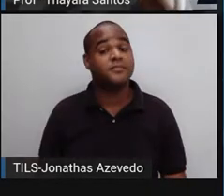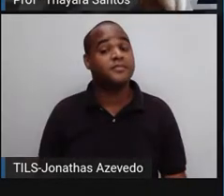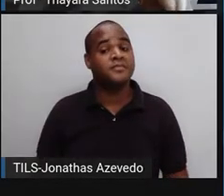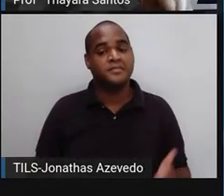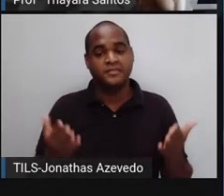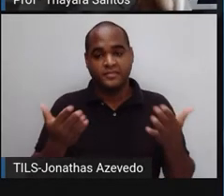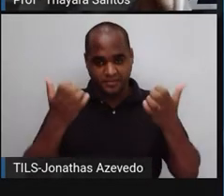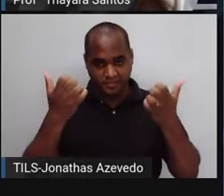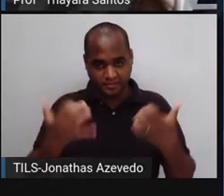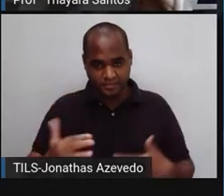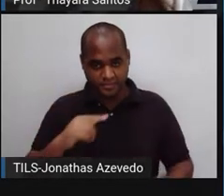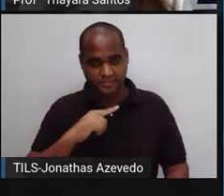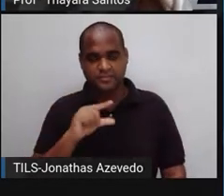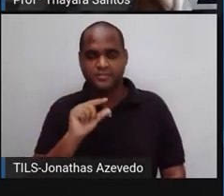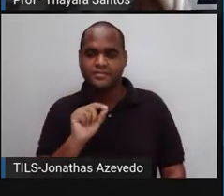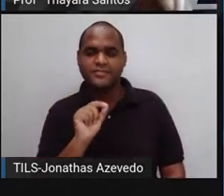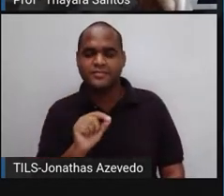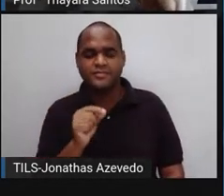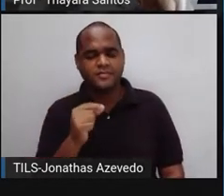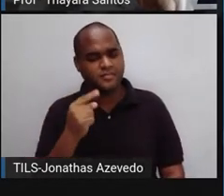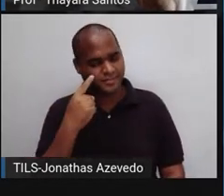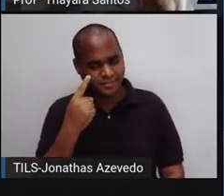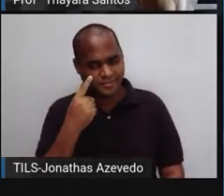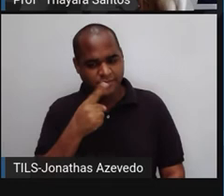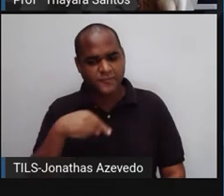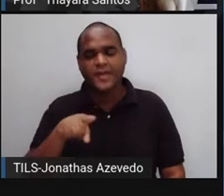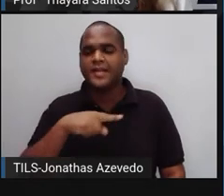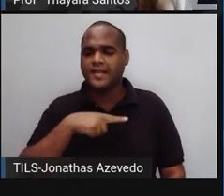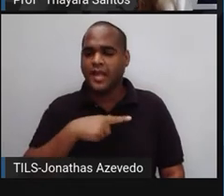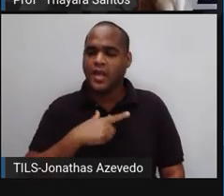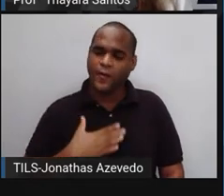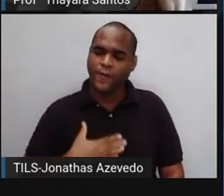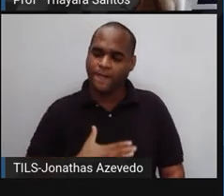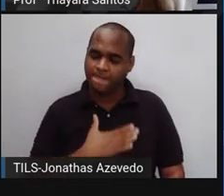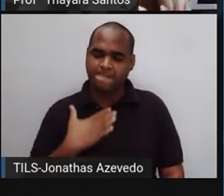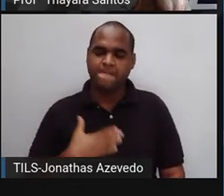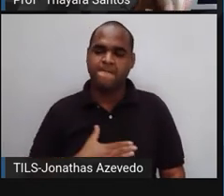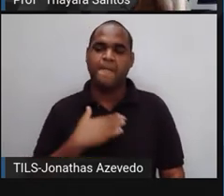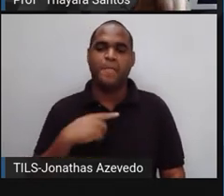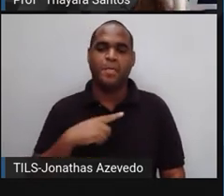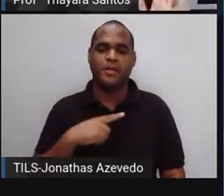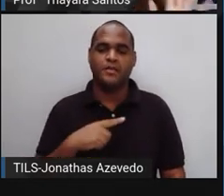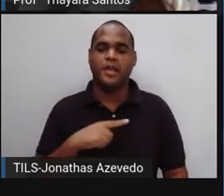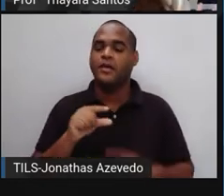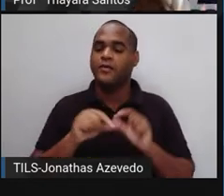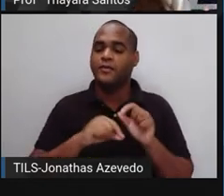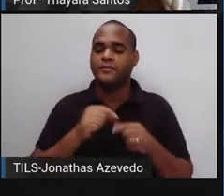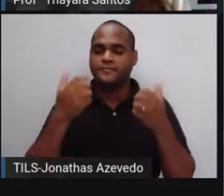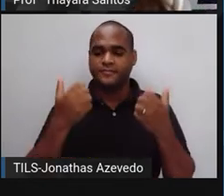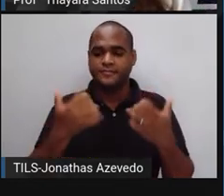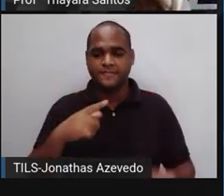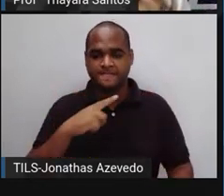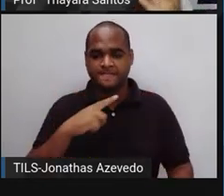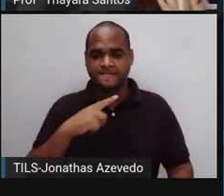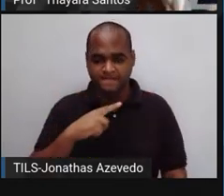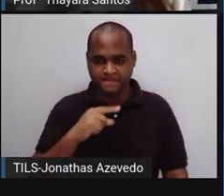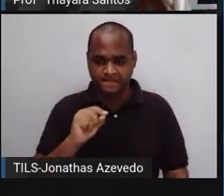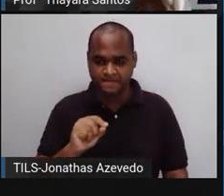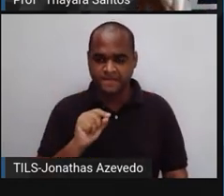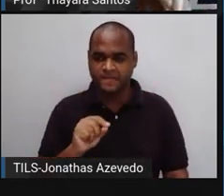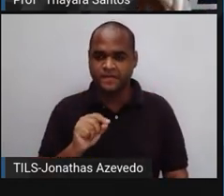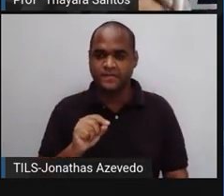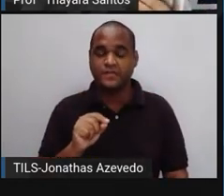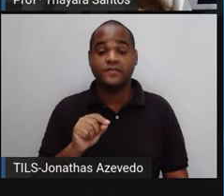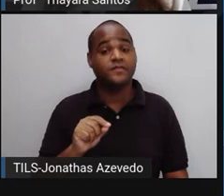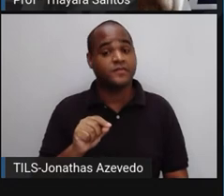Agora, a gente vai para a hora que eu sei que vocês mais gostam aí do outro lado, que é a hora da nossa atividade. E para ter acesso a essa